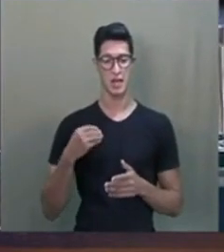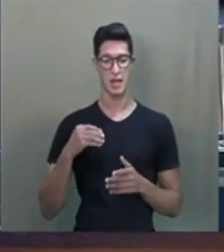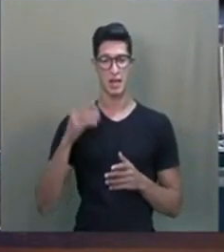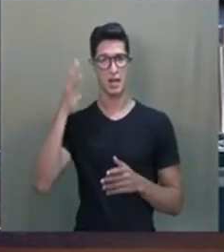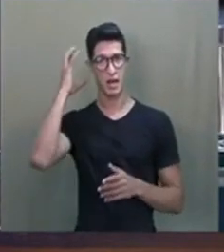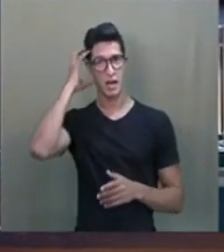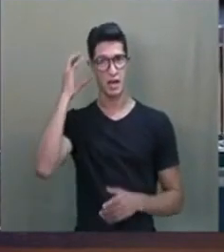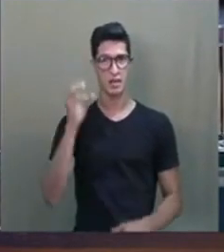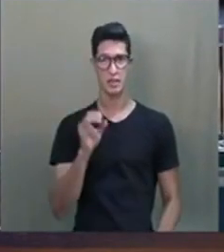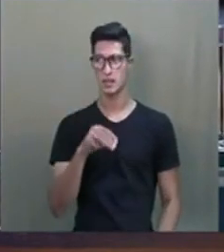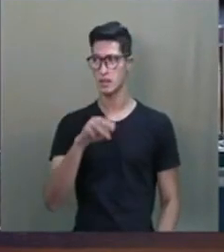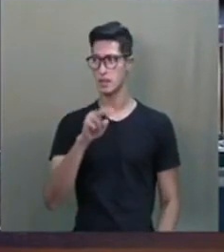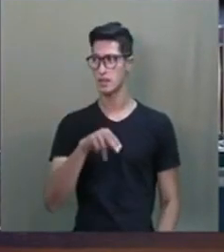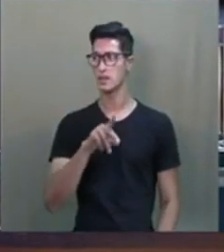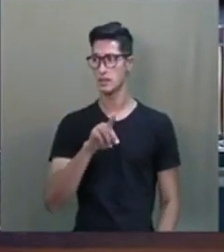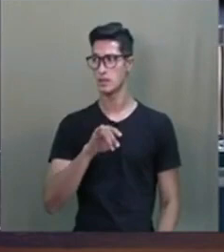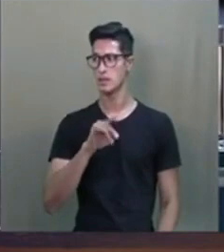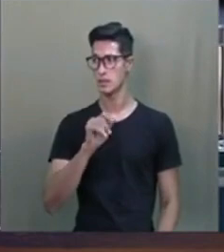há algum tempo atrás,